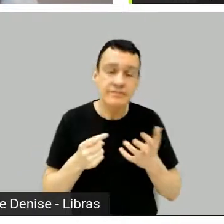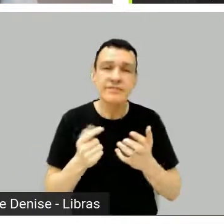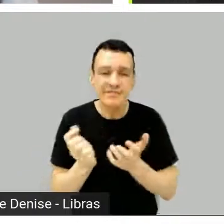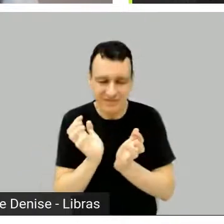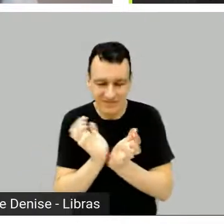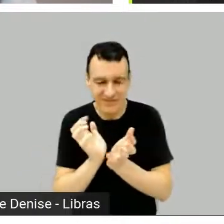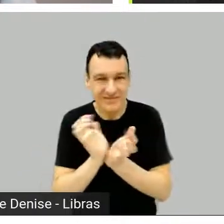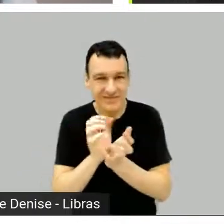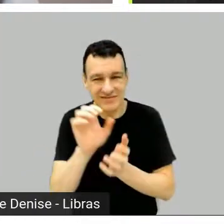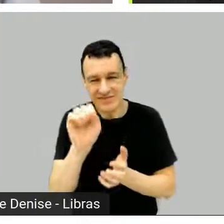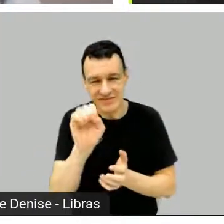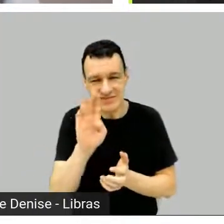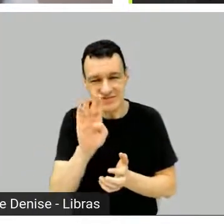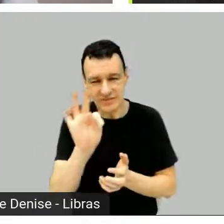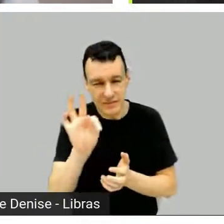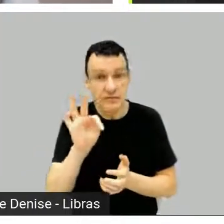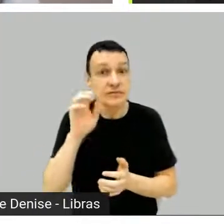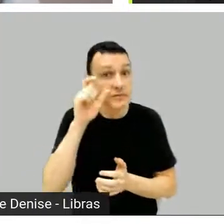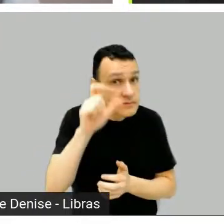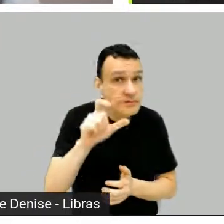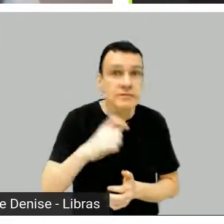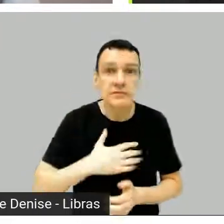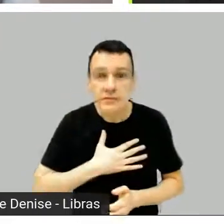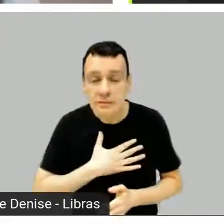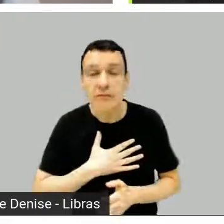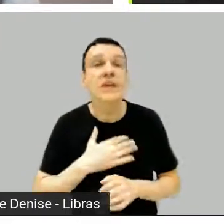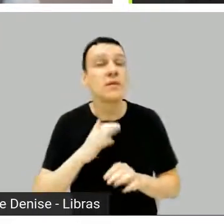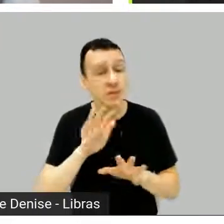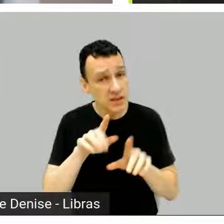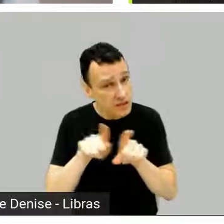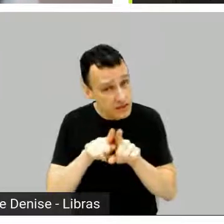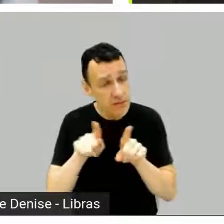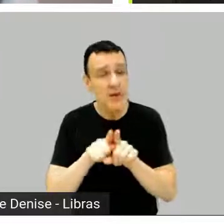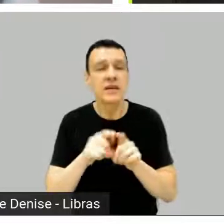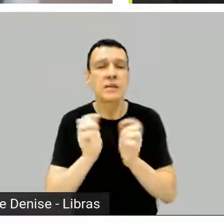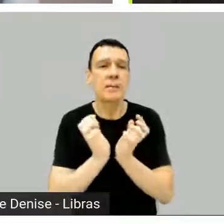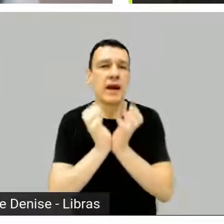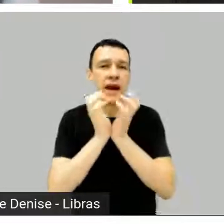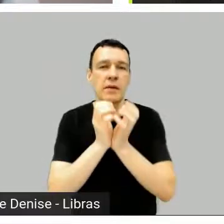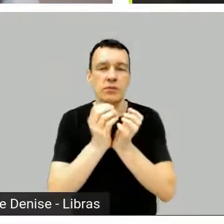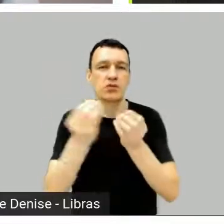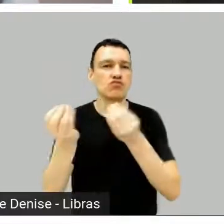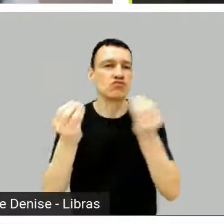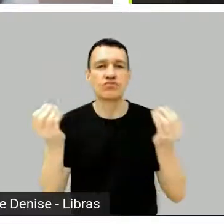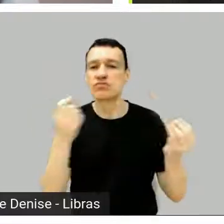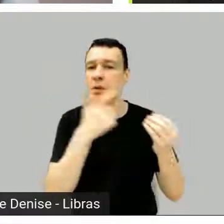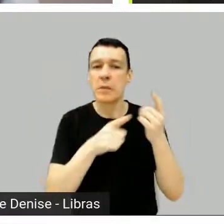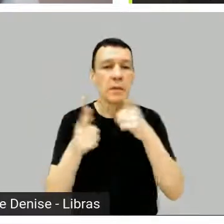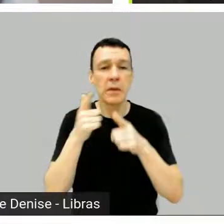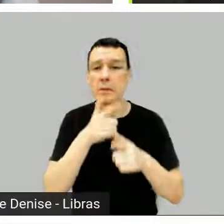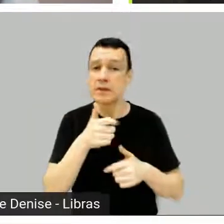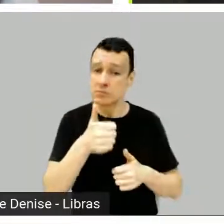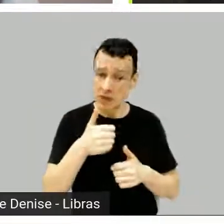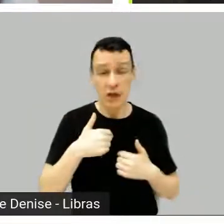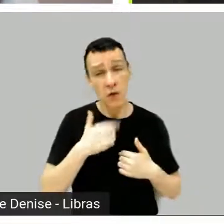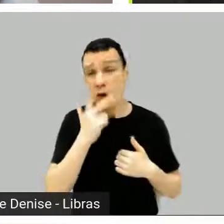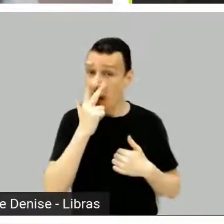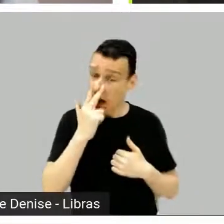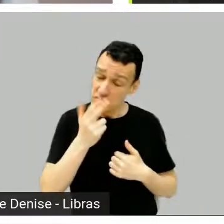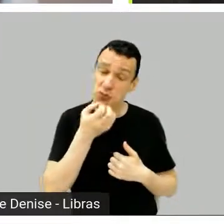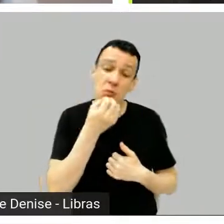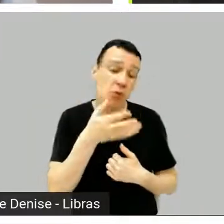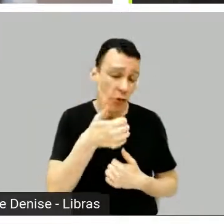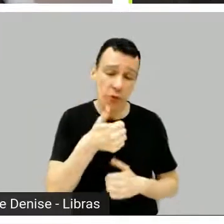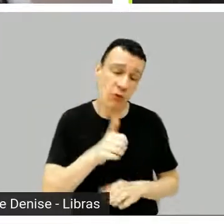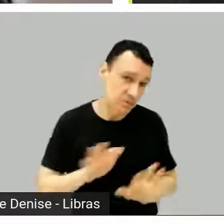SBT, ela até ampliou um pouco esse público e foi para os prêmios todos. Enfim, deve ter dado certo. Sim,